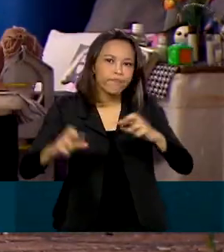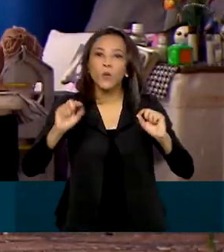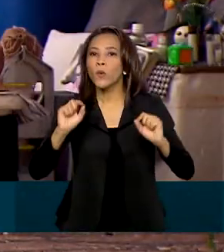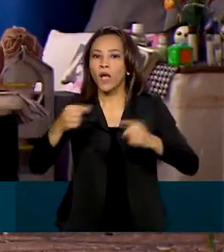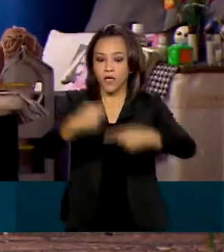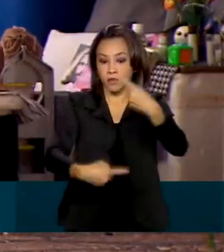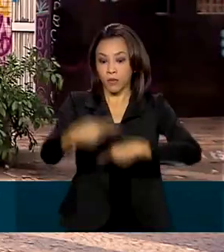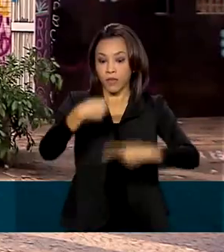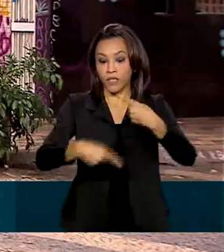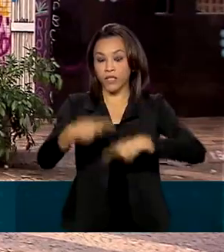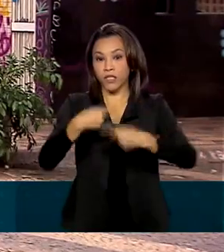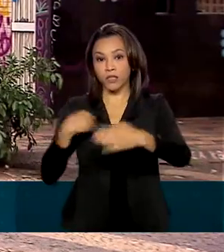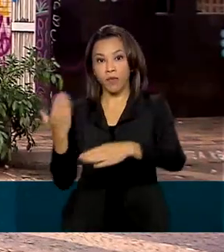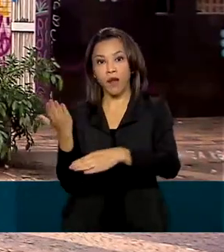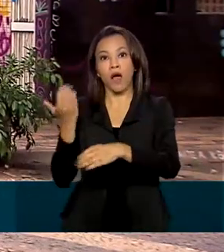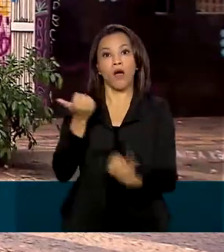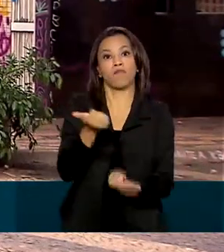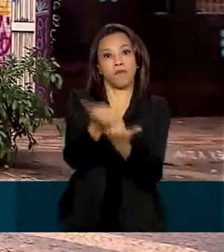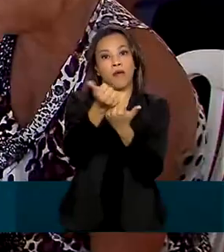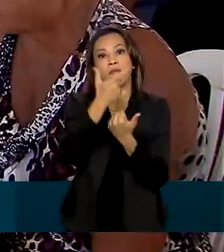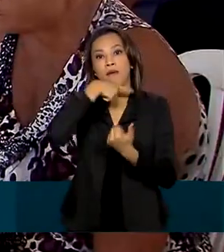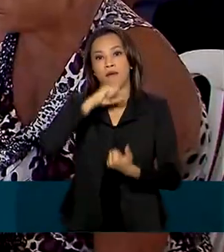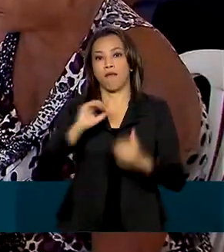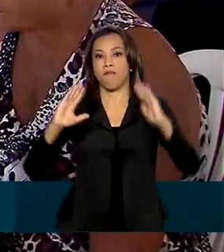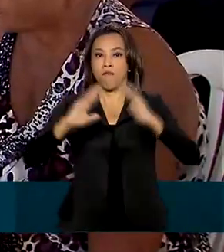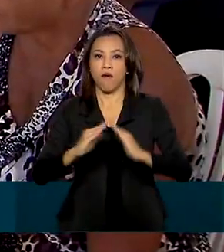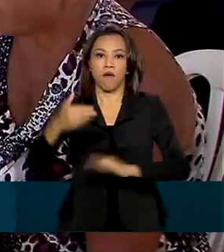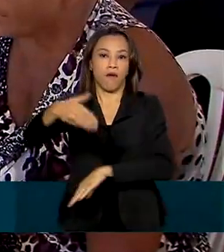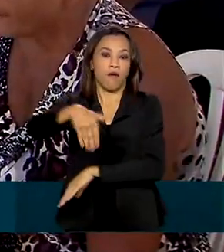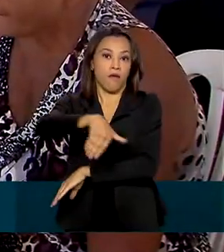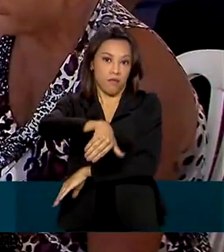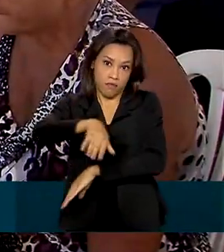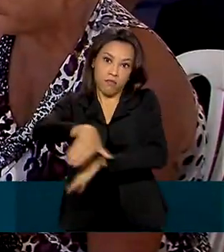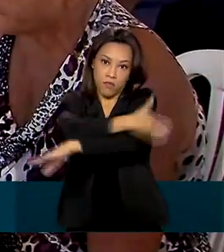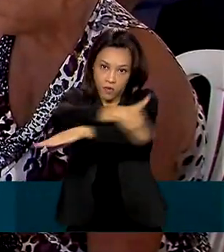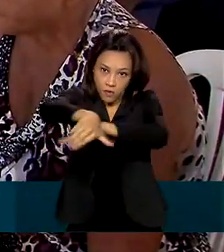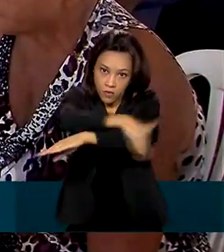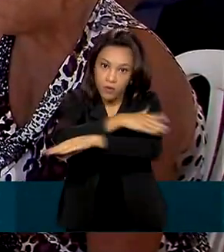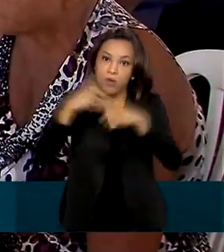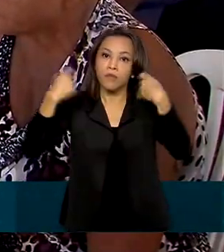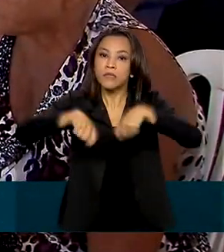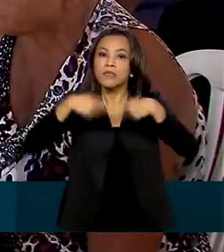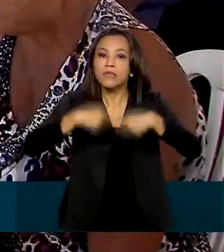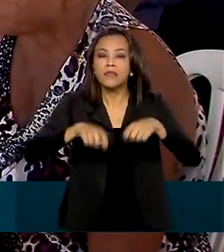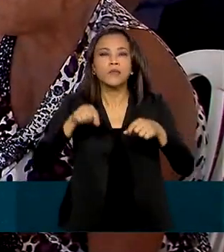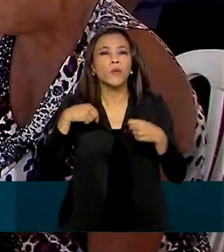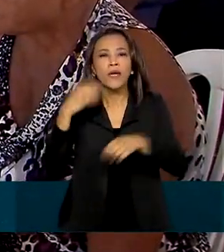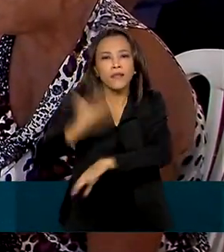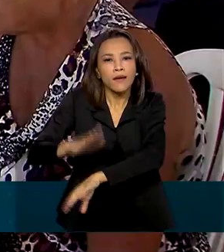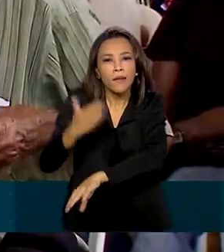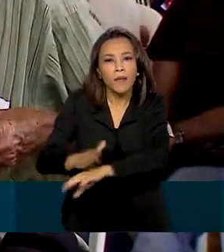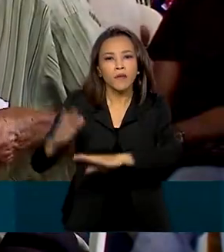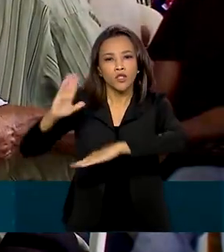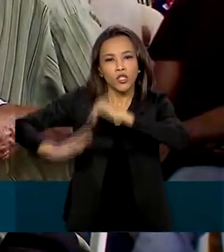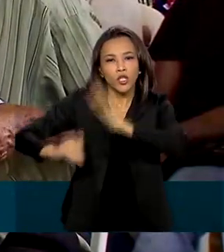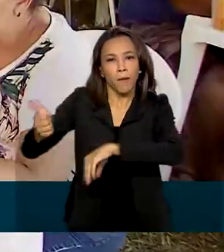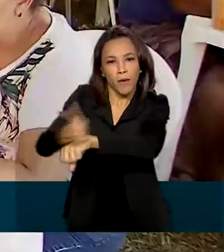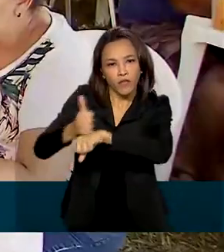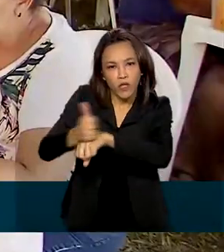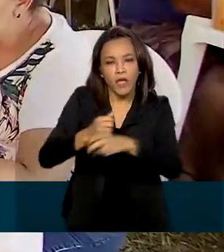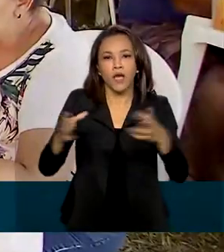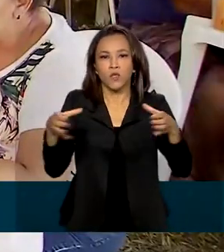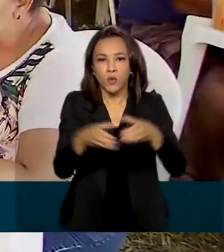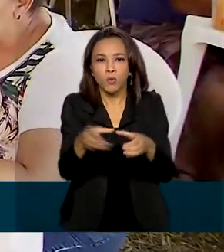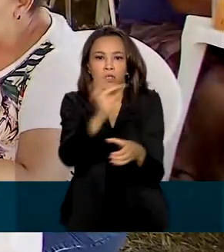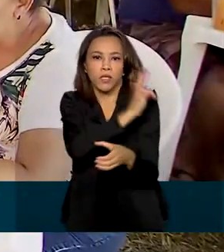para a população em situação de rua. Devem também investir na capacitação de agentes, técnicos